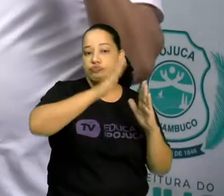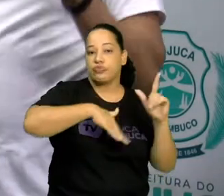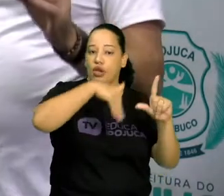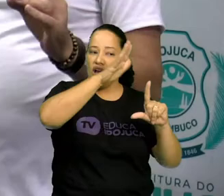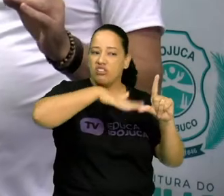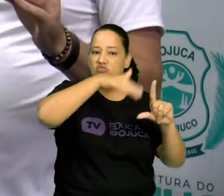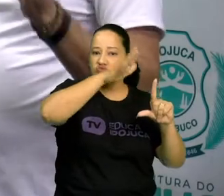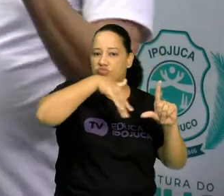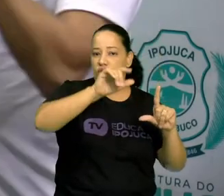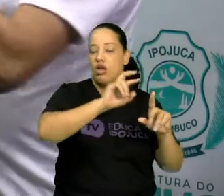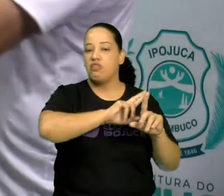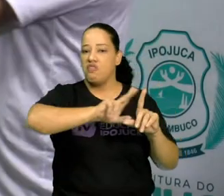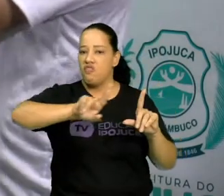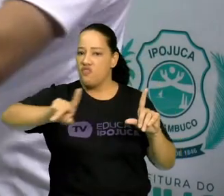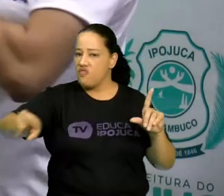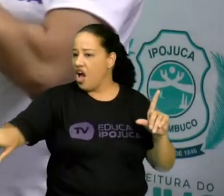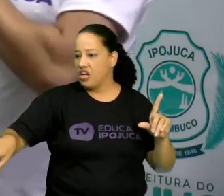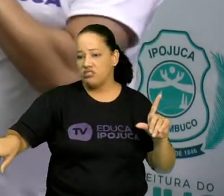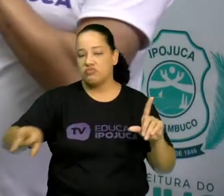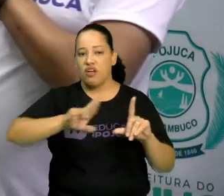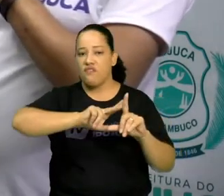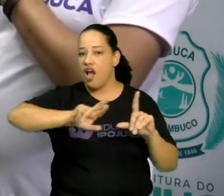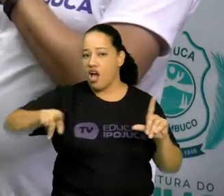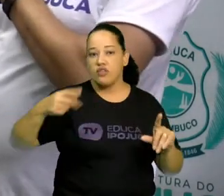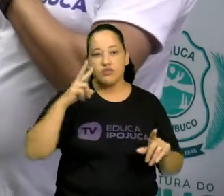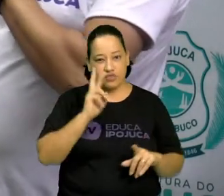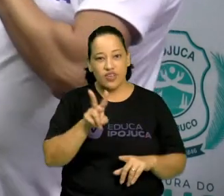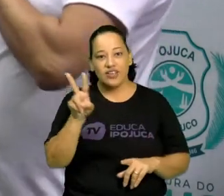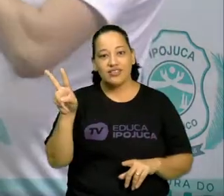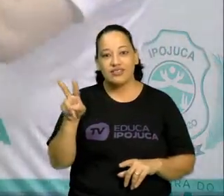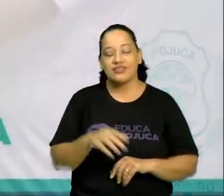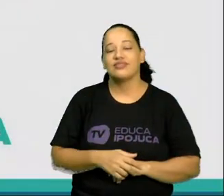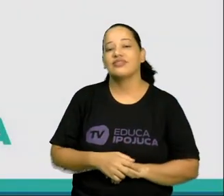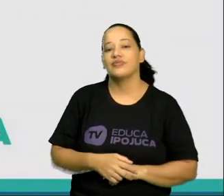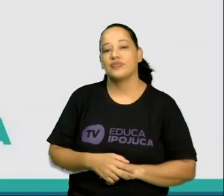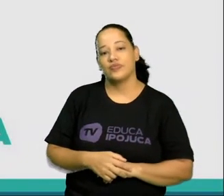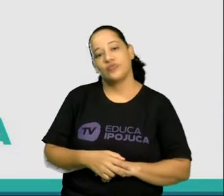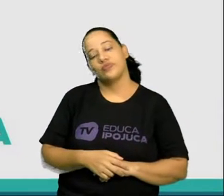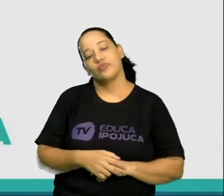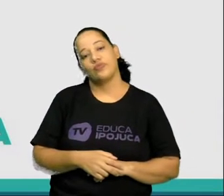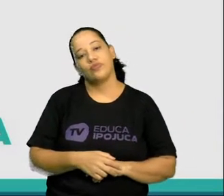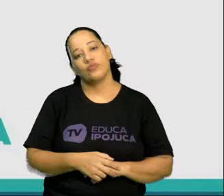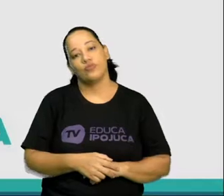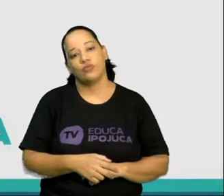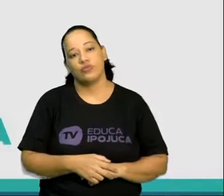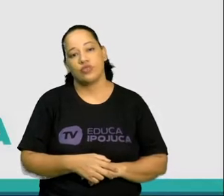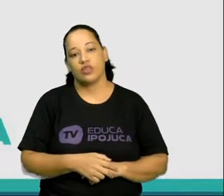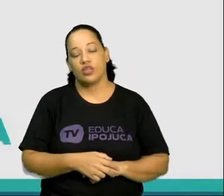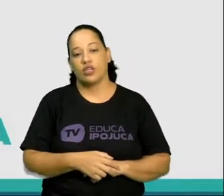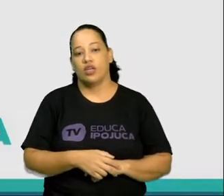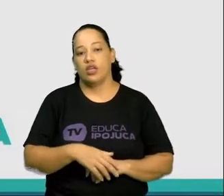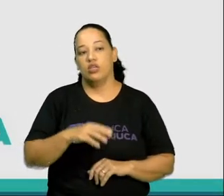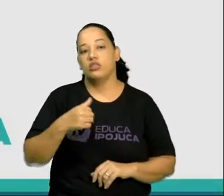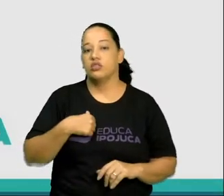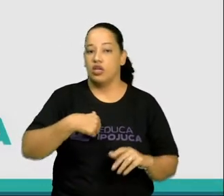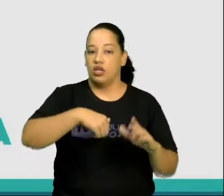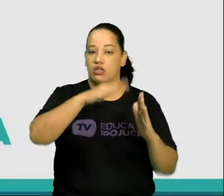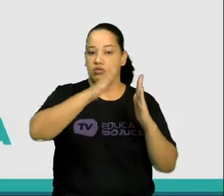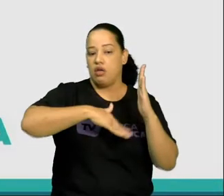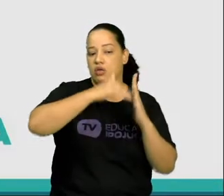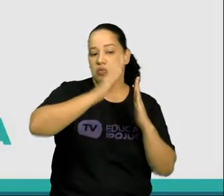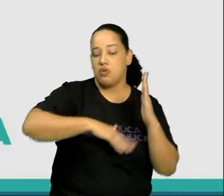São várias as artes visuais, vamos ver aqui? São várias as artes visuais, passando pelo